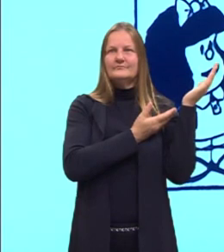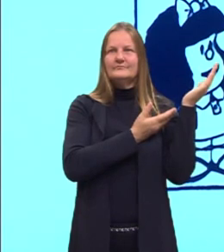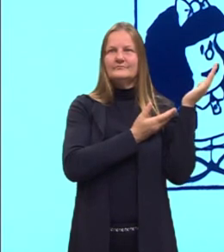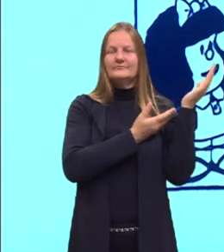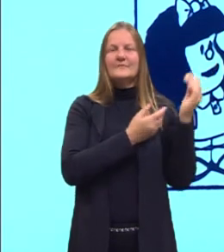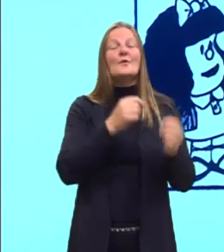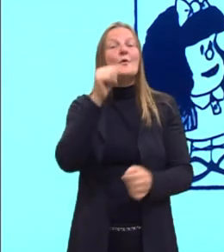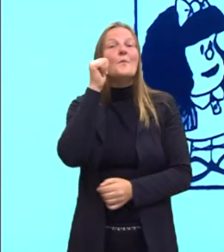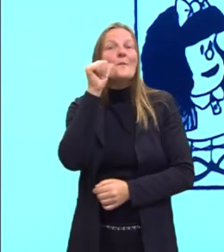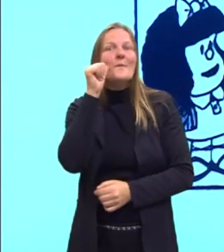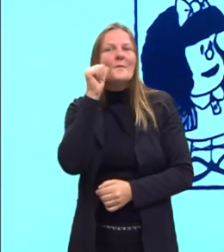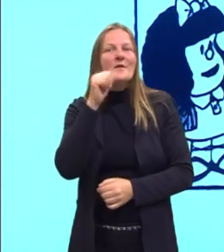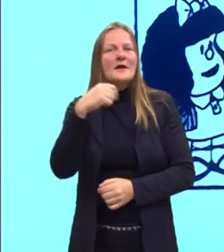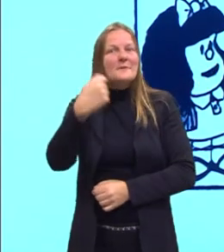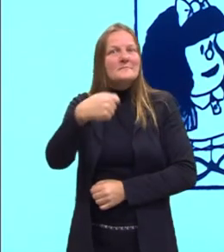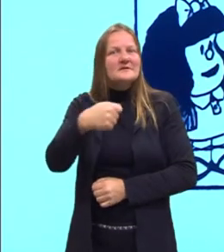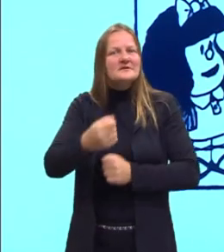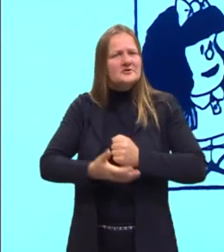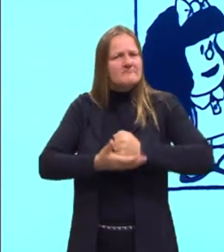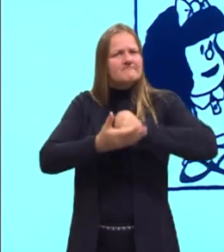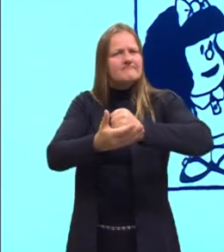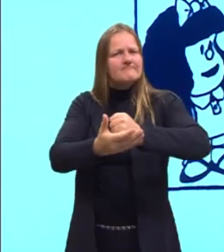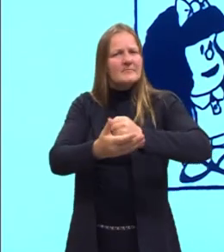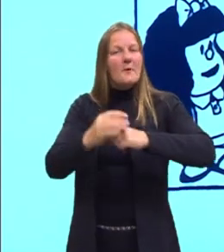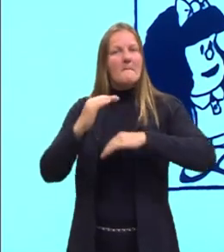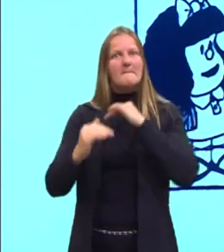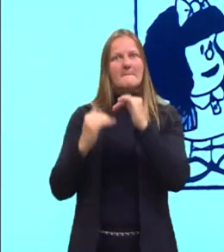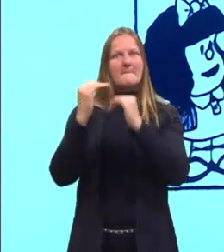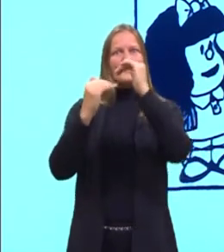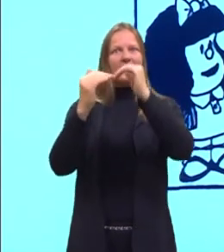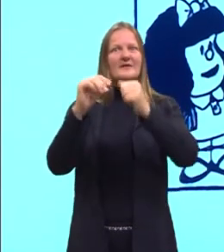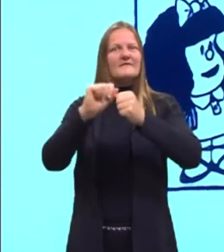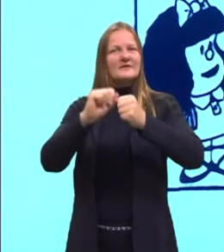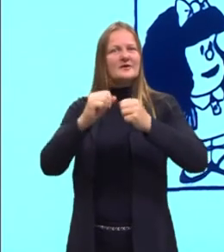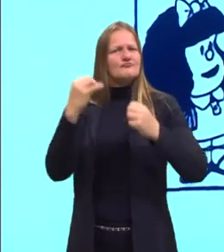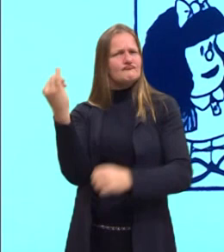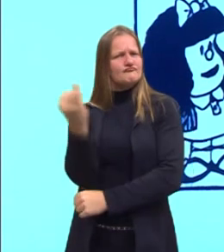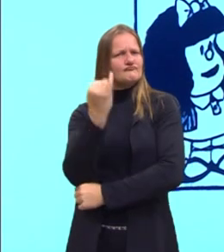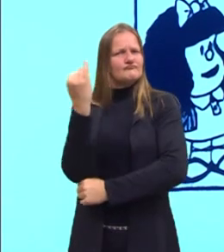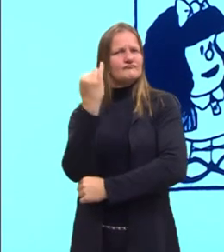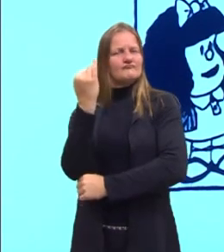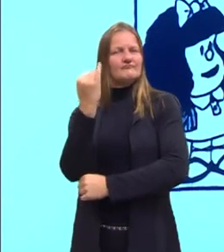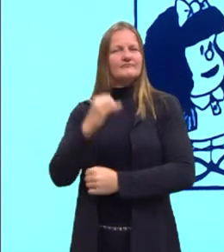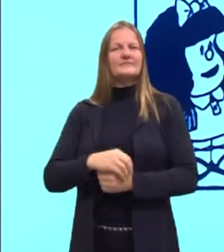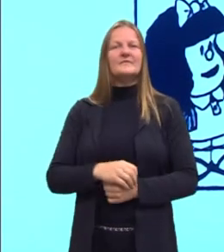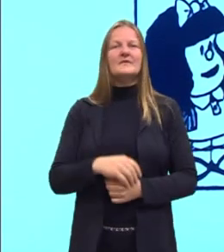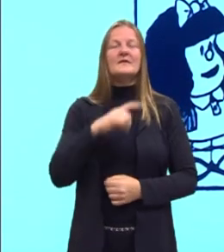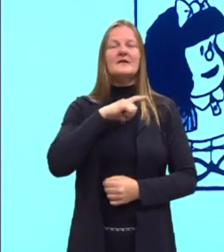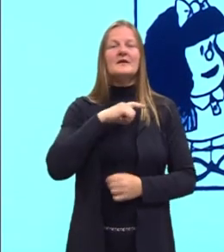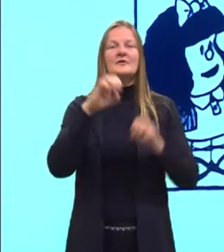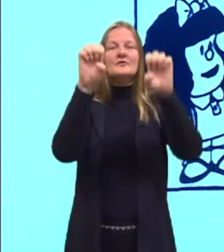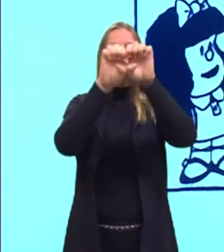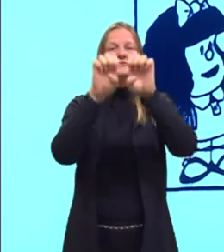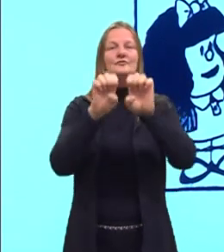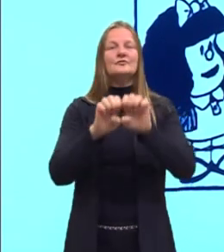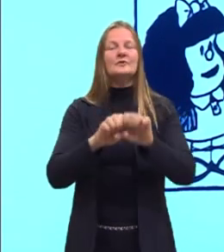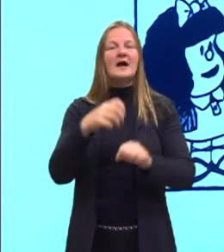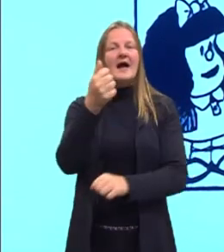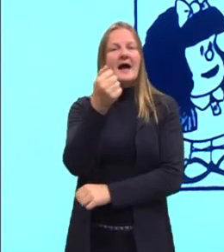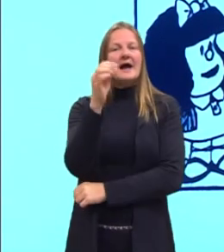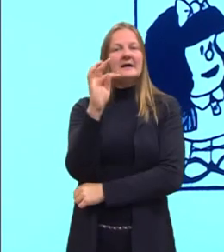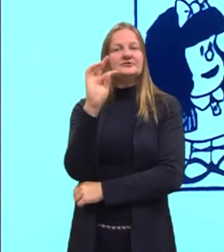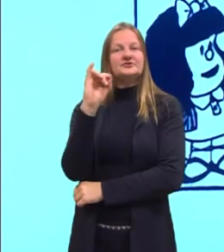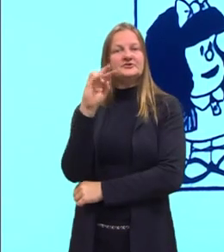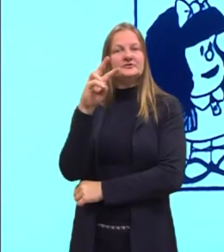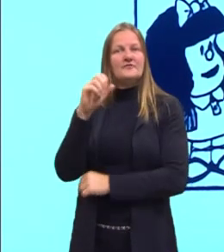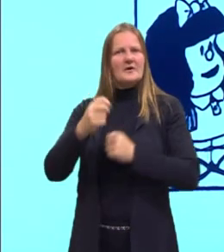uma mulher deve contribuir para o progresso e fazer coisas importantes. Eu tenho uma estrutura na voz ativa. Como